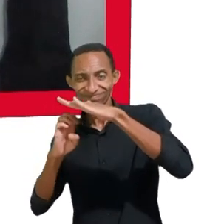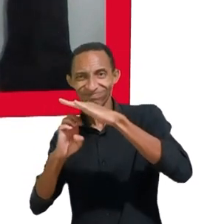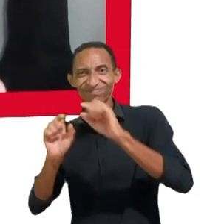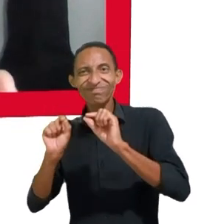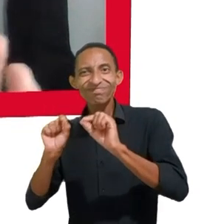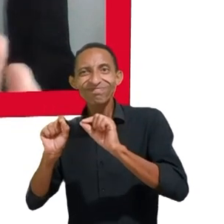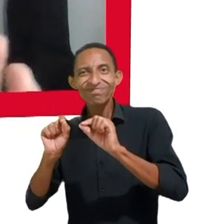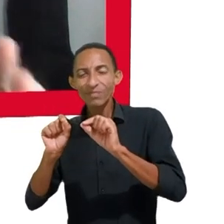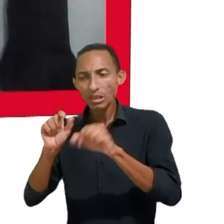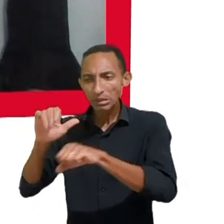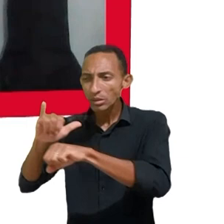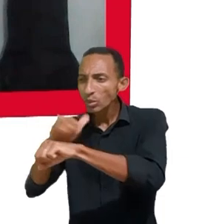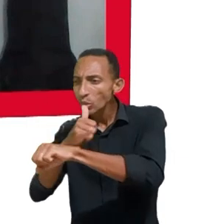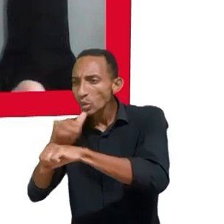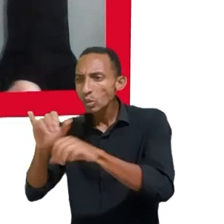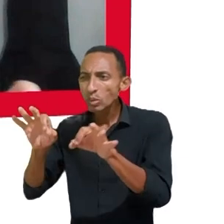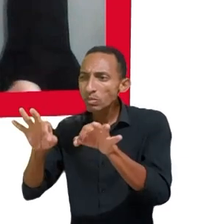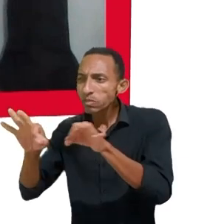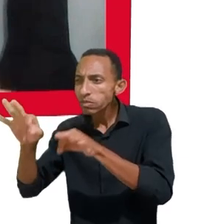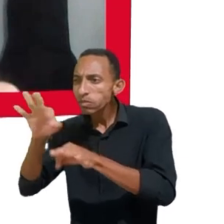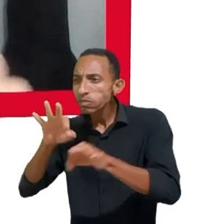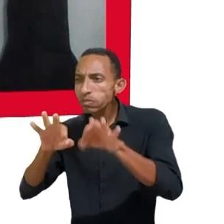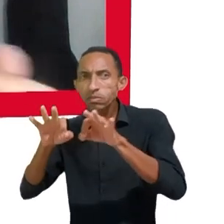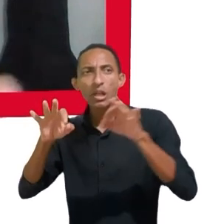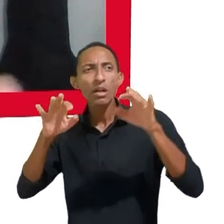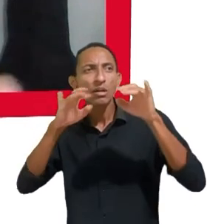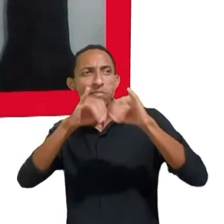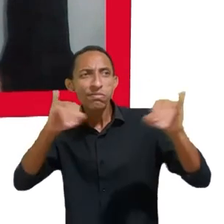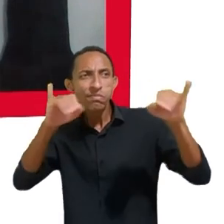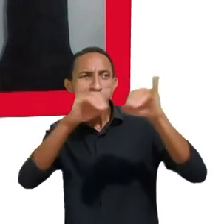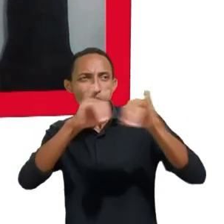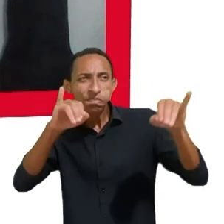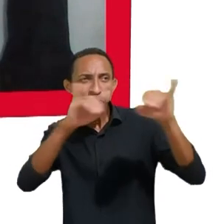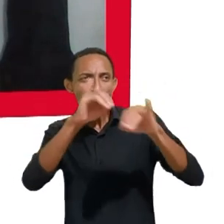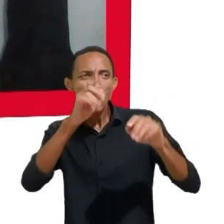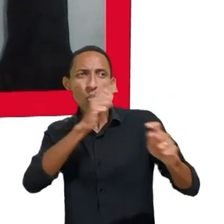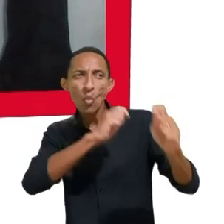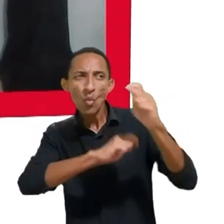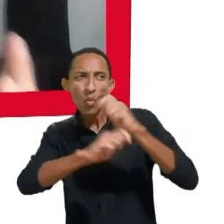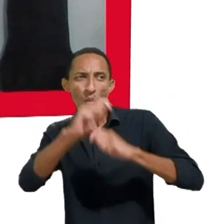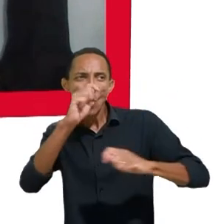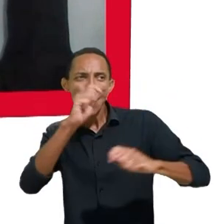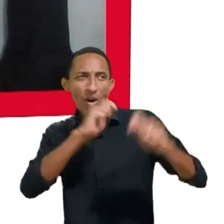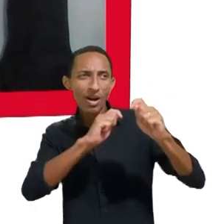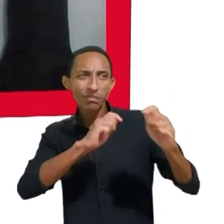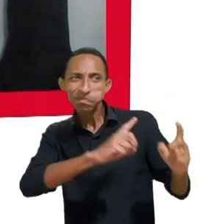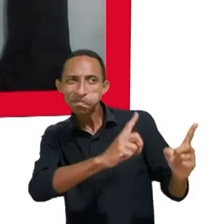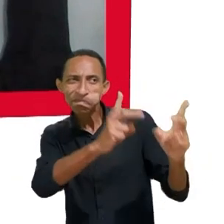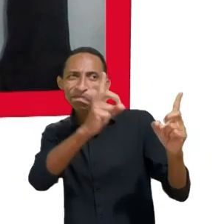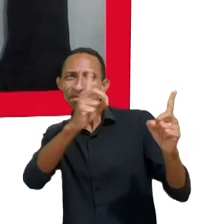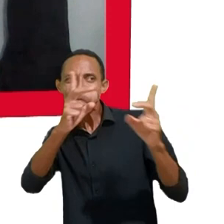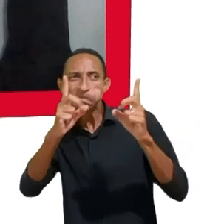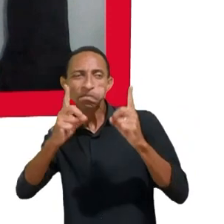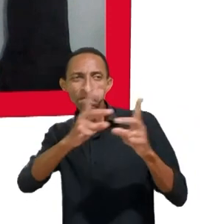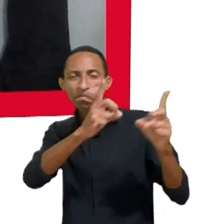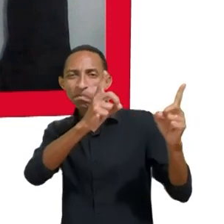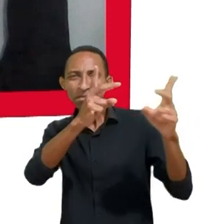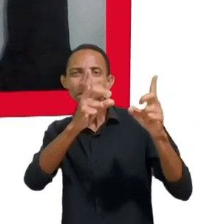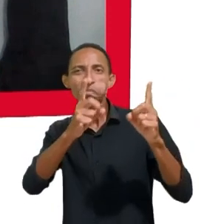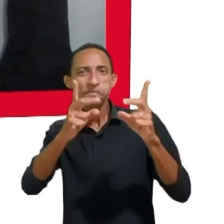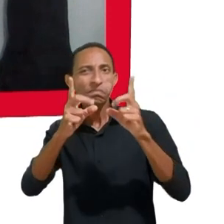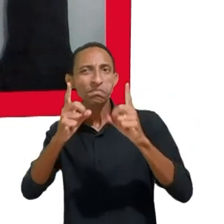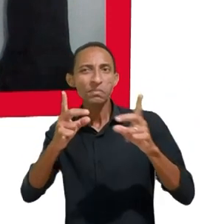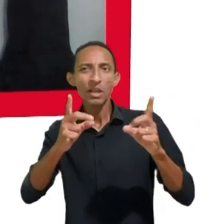comerciais e de exploração comercial a partir desse grau de responsividade em que há, de uma certa comunidade política.